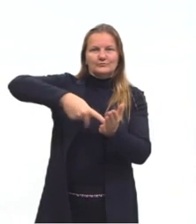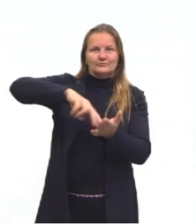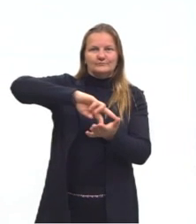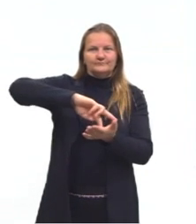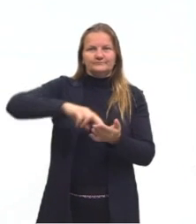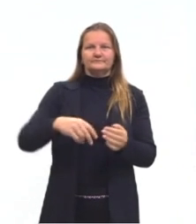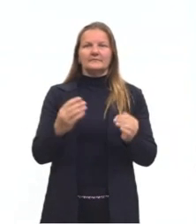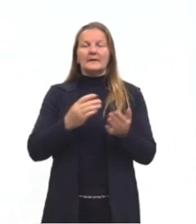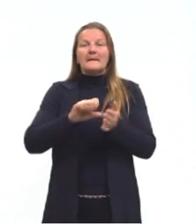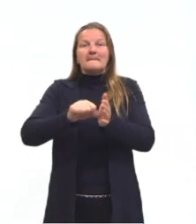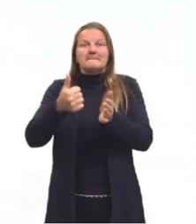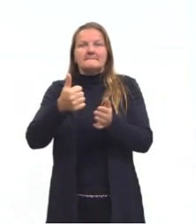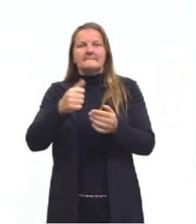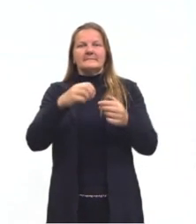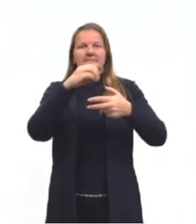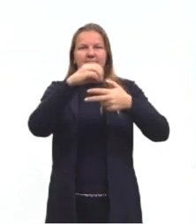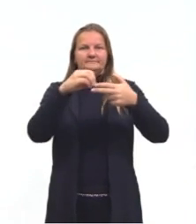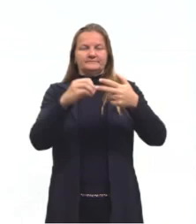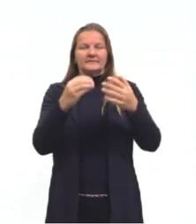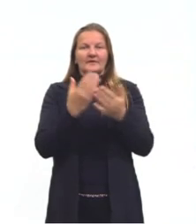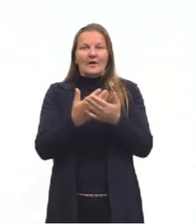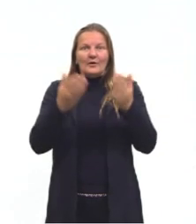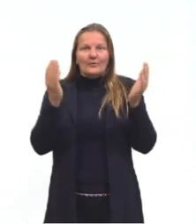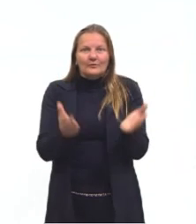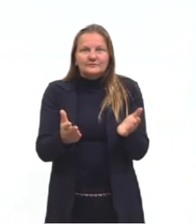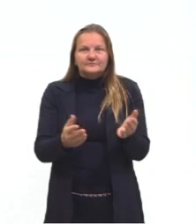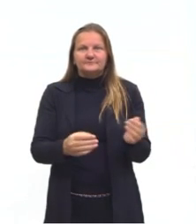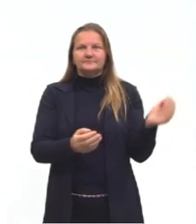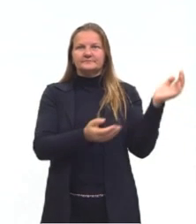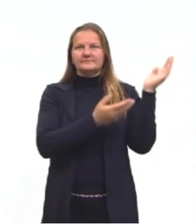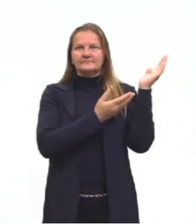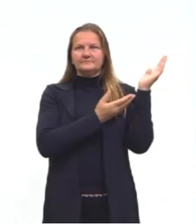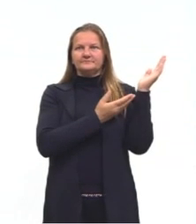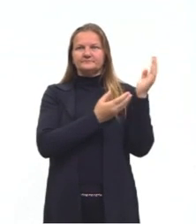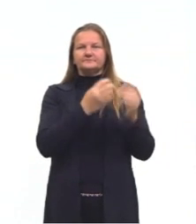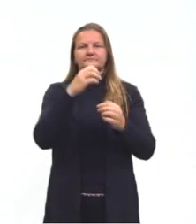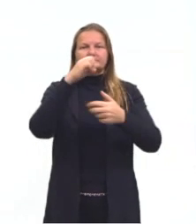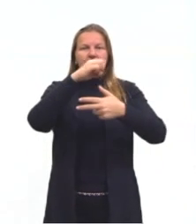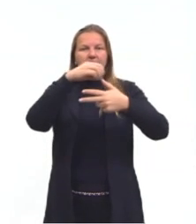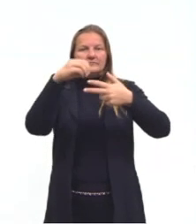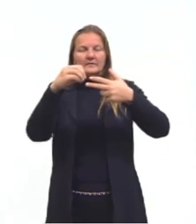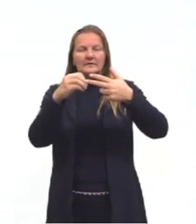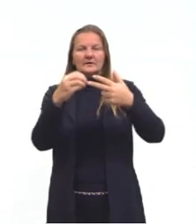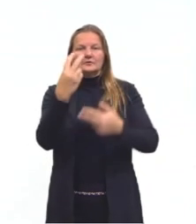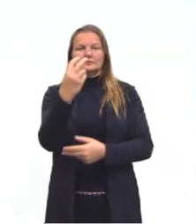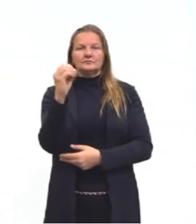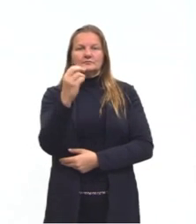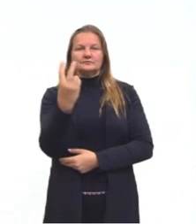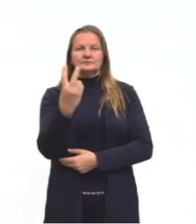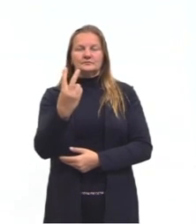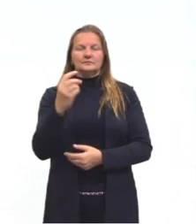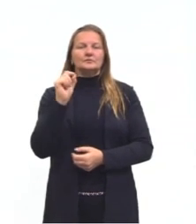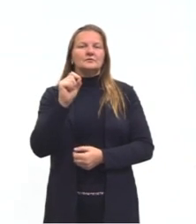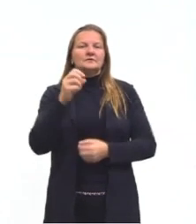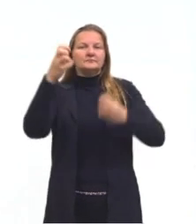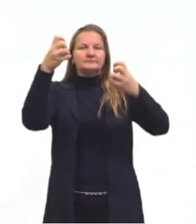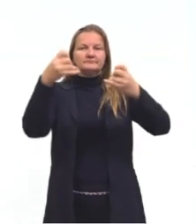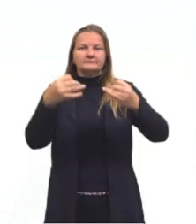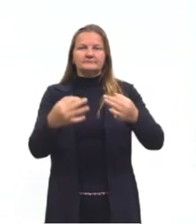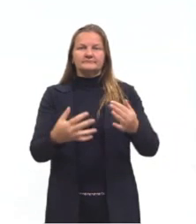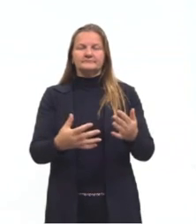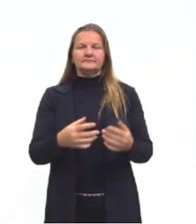Então a primeira questão da nossa aula de hoje, questão do Enem de 2022, diz o seguinte,